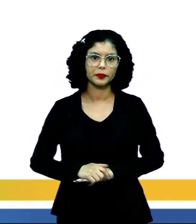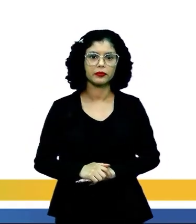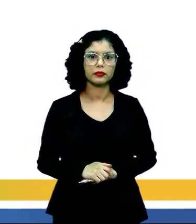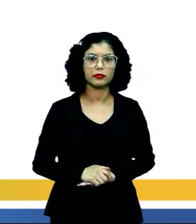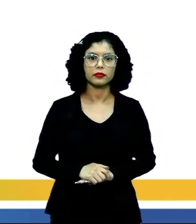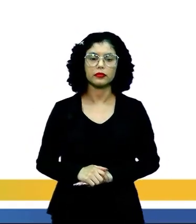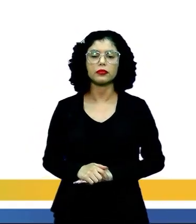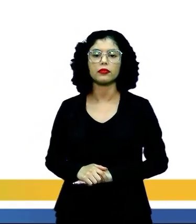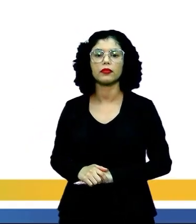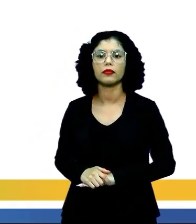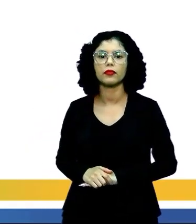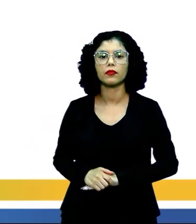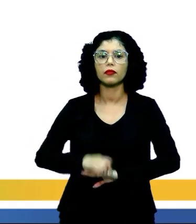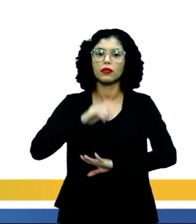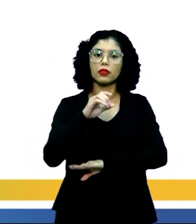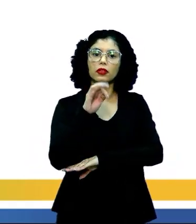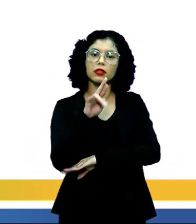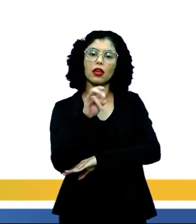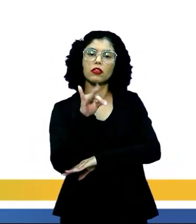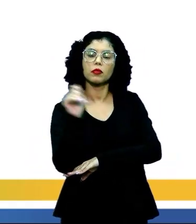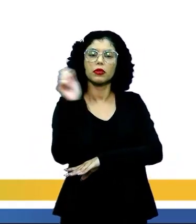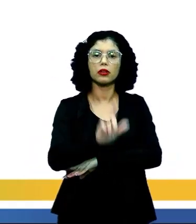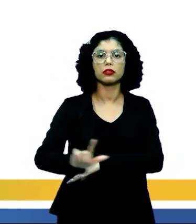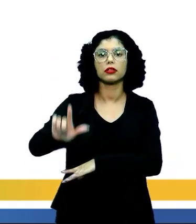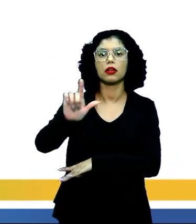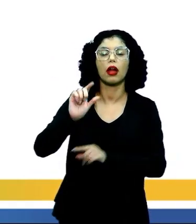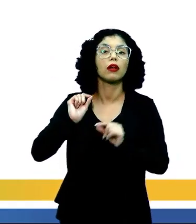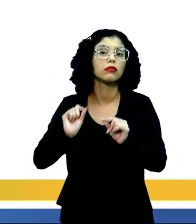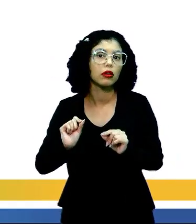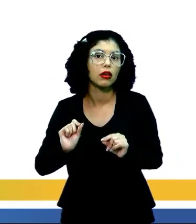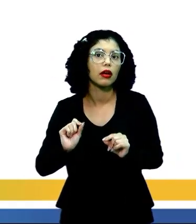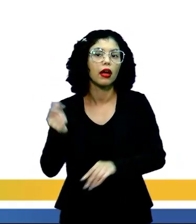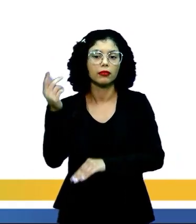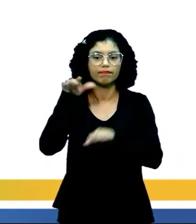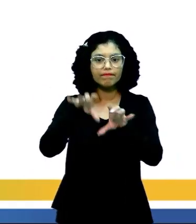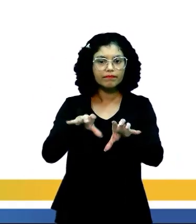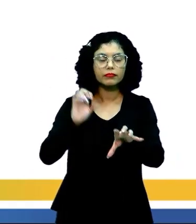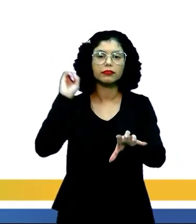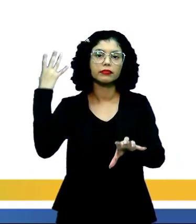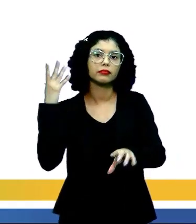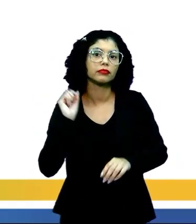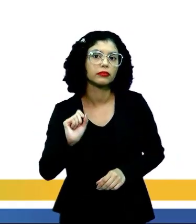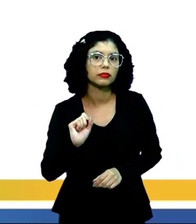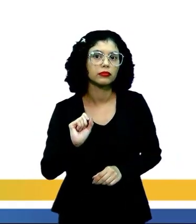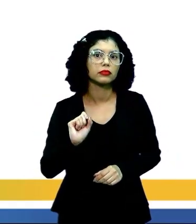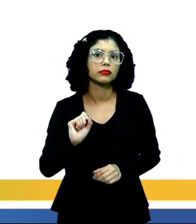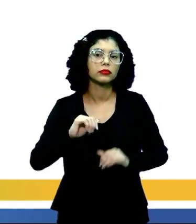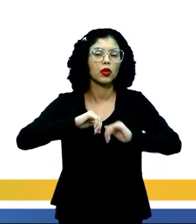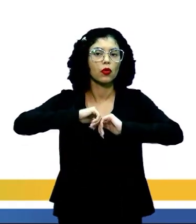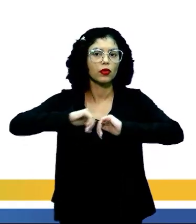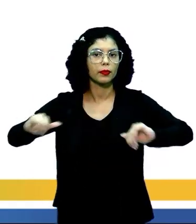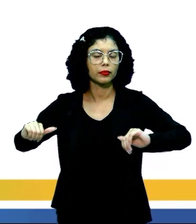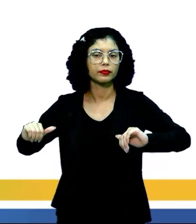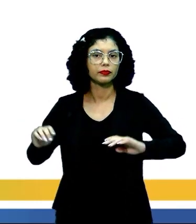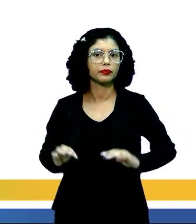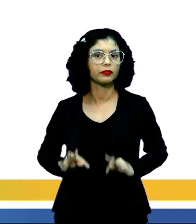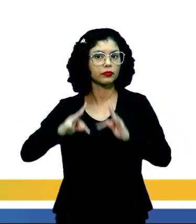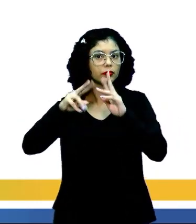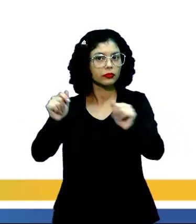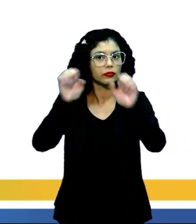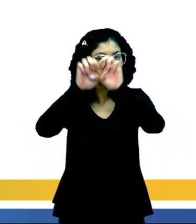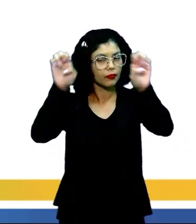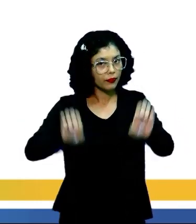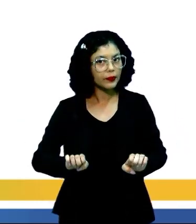O que é esse sincretismo literário? Nesse período, não há um desapego total às